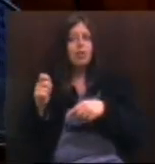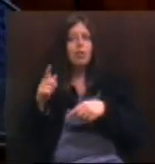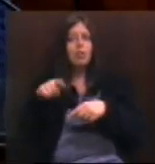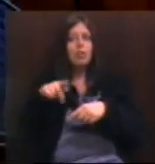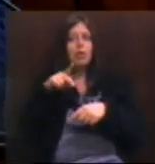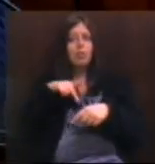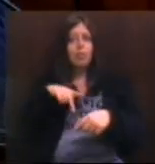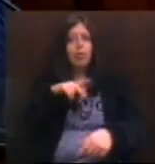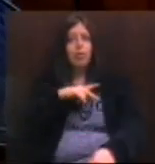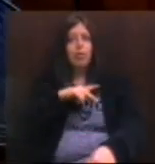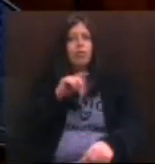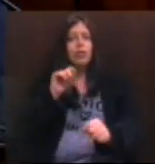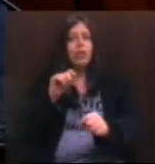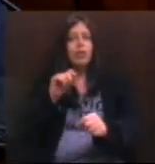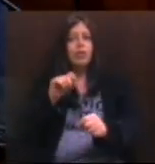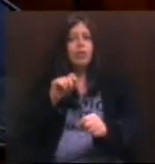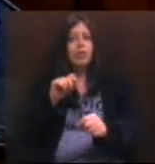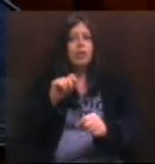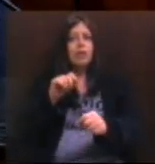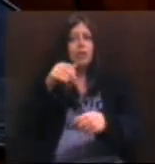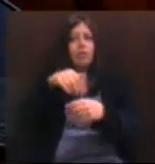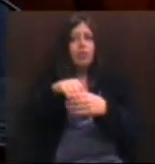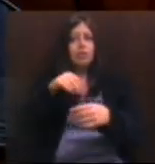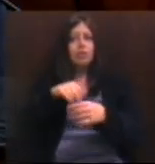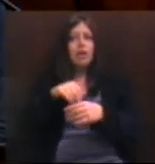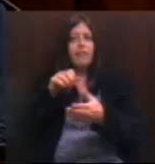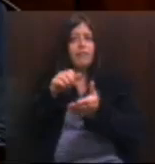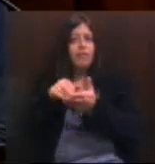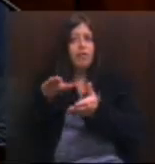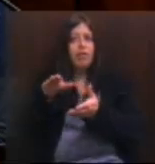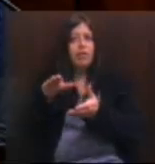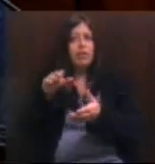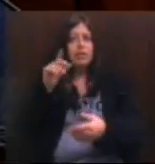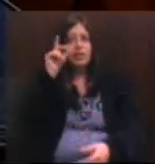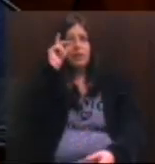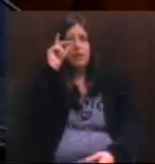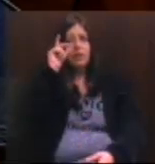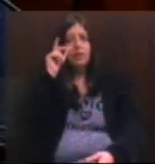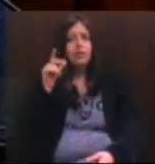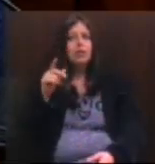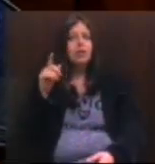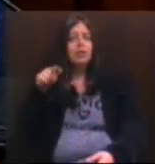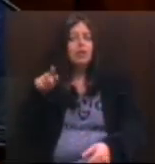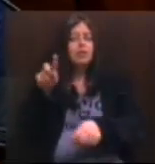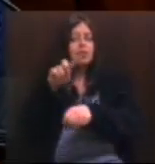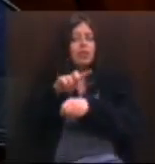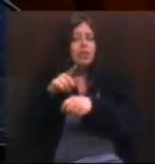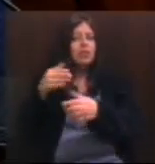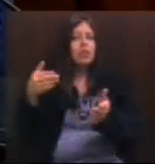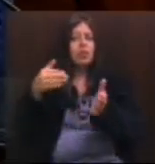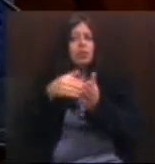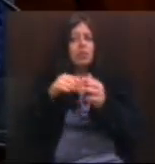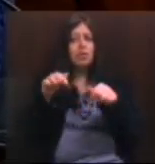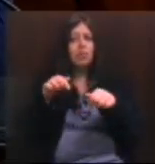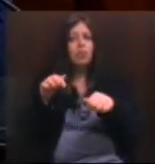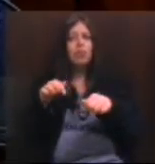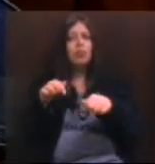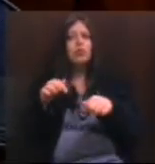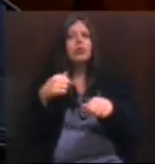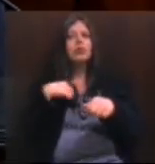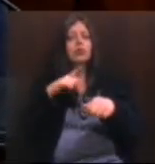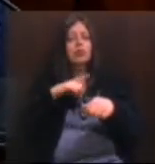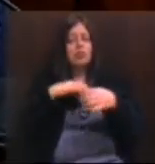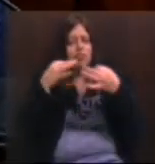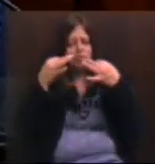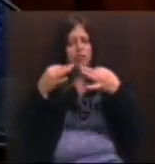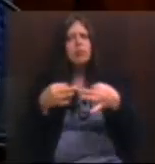por que votar o impeachment desde aquele dia até o dia de hoje. Eu empiricamente afirmo, mas tenho a convicção que